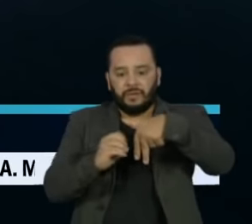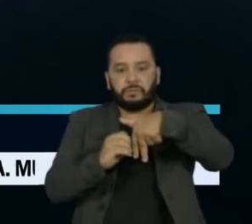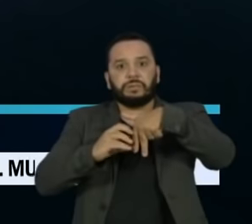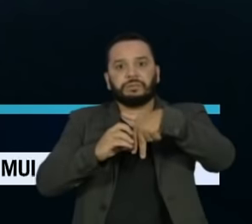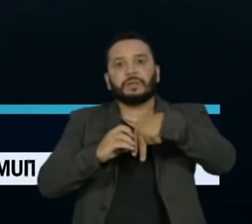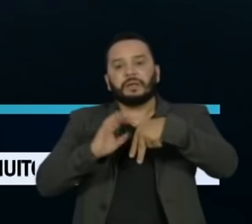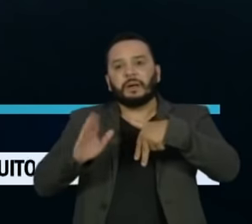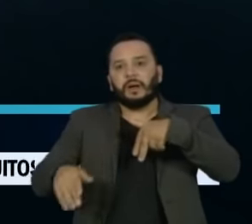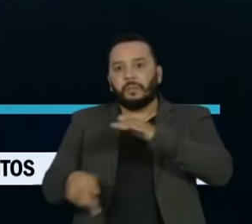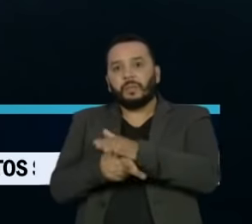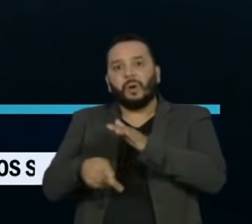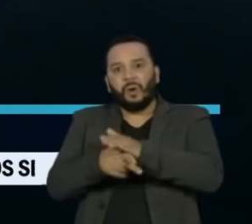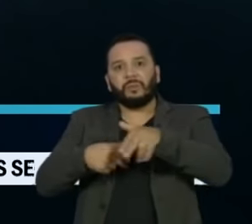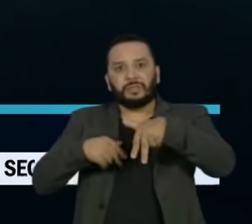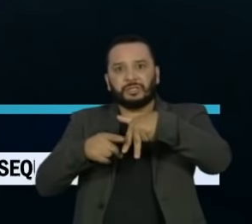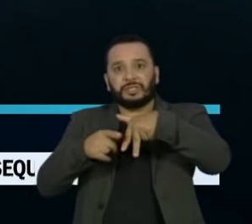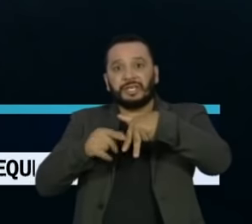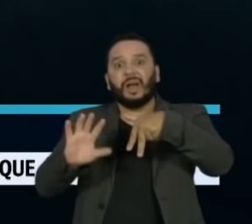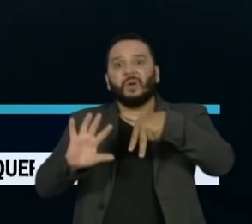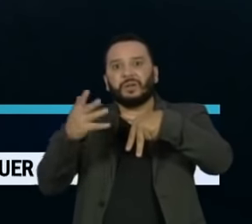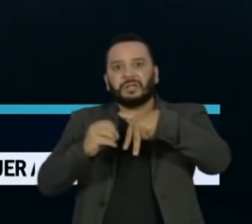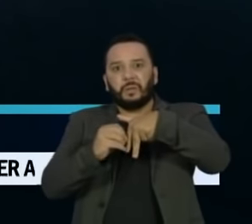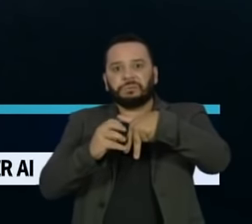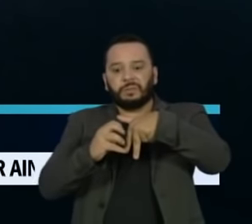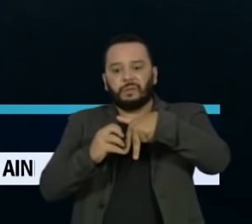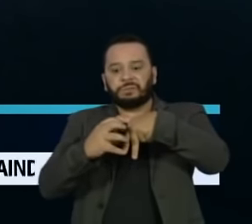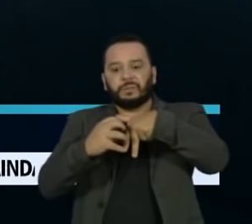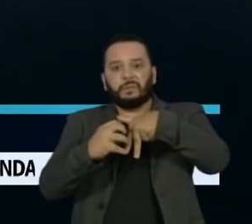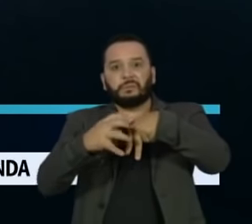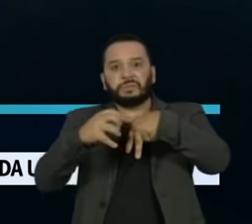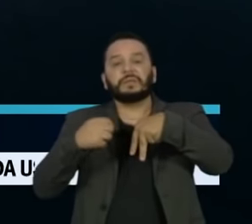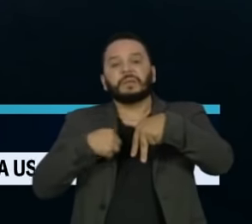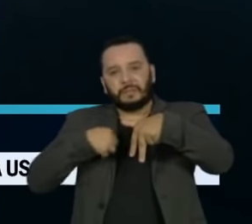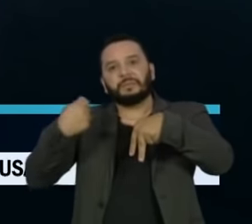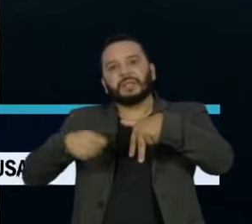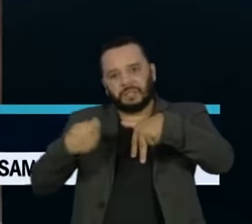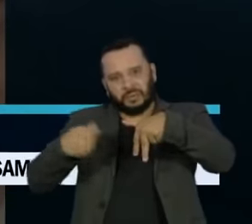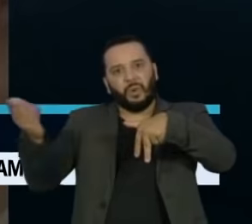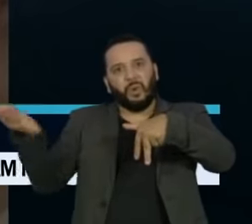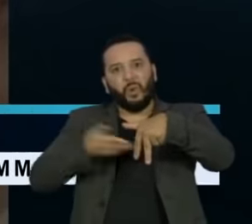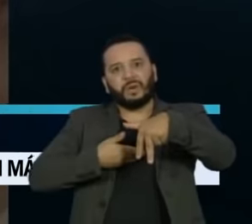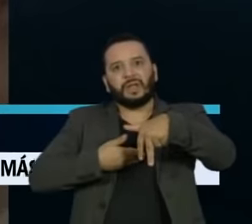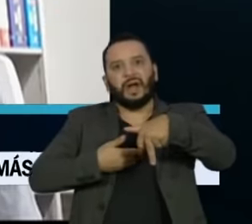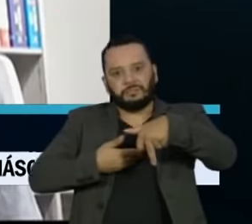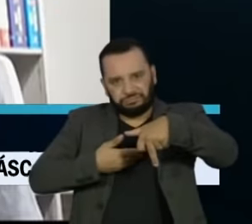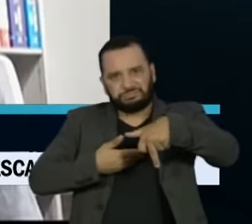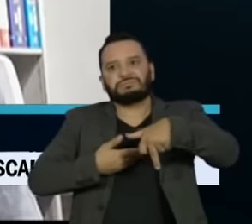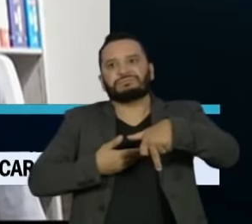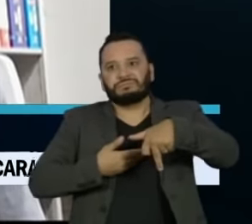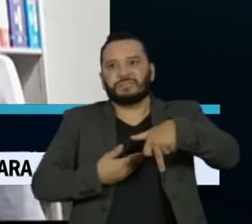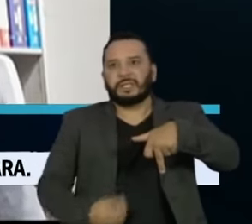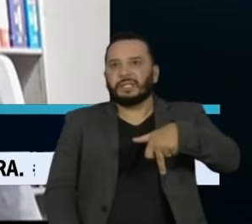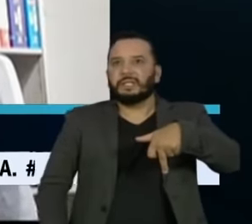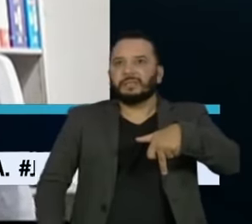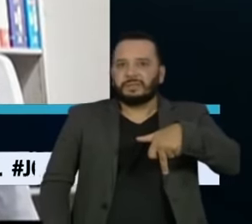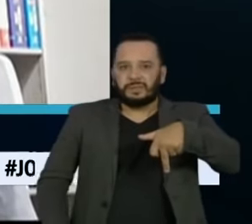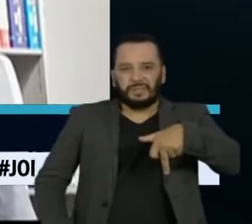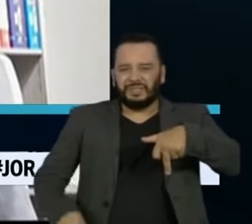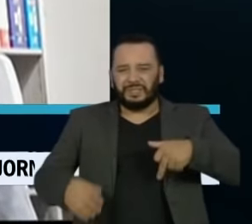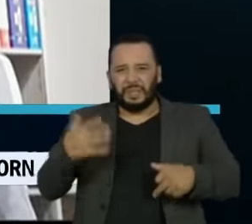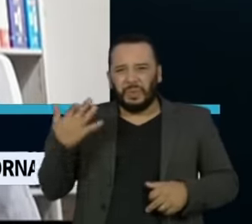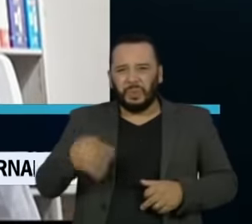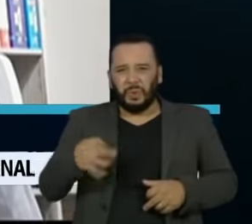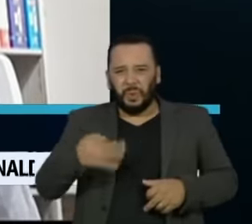perna direita. Por causa dos coágulos causados pelo novo coronavírus, o sargento teve que amputar a perna. Doeu a panturrilha